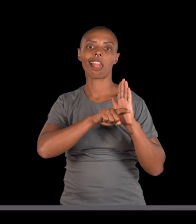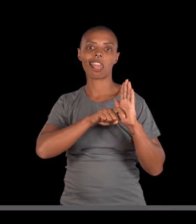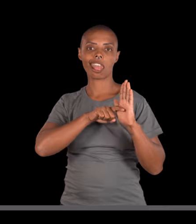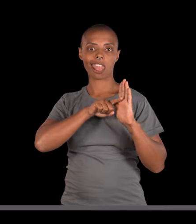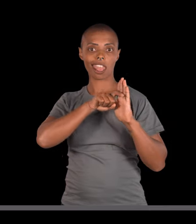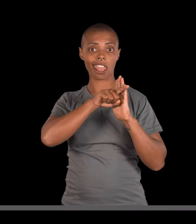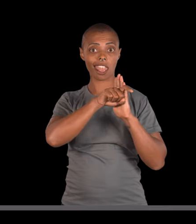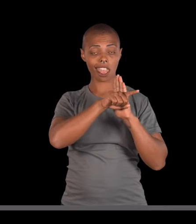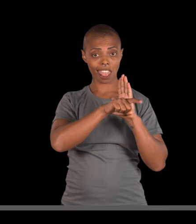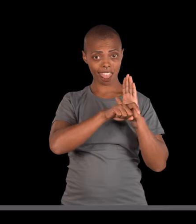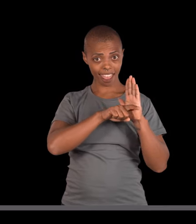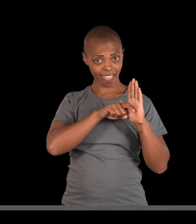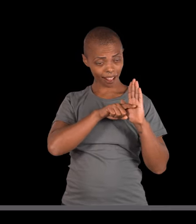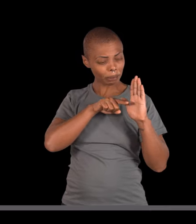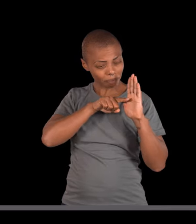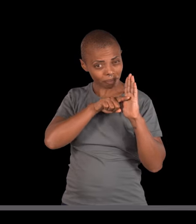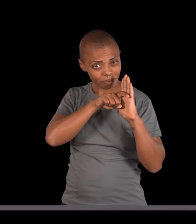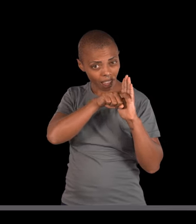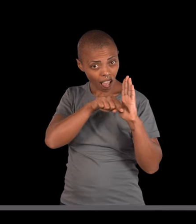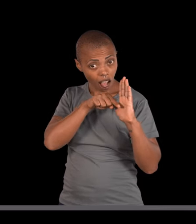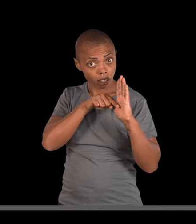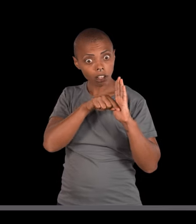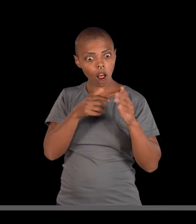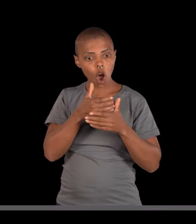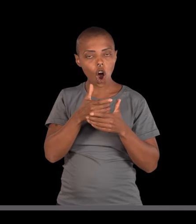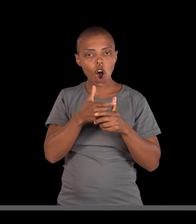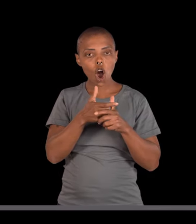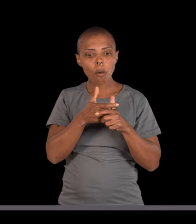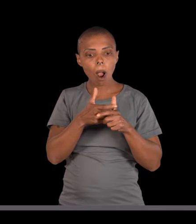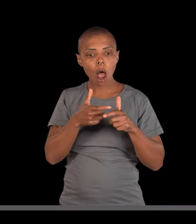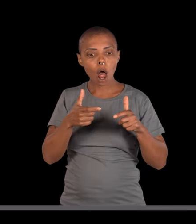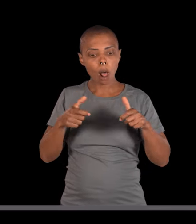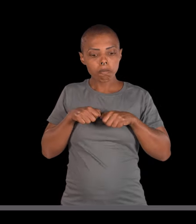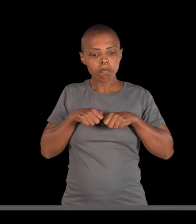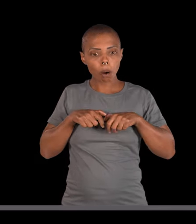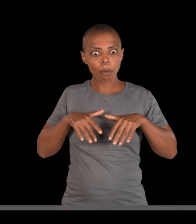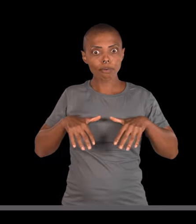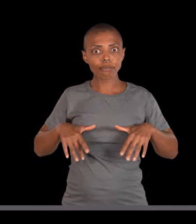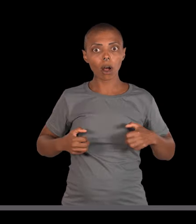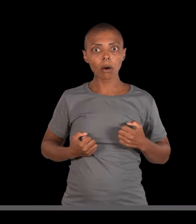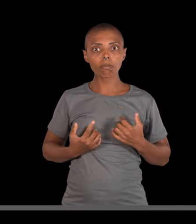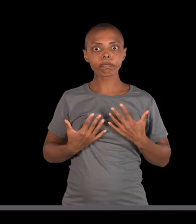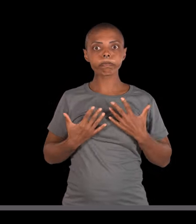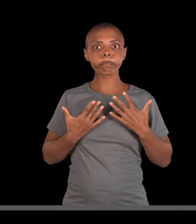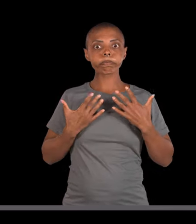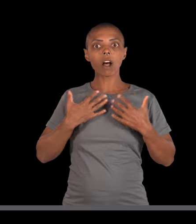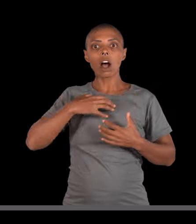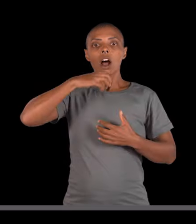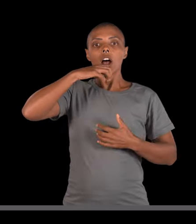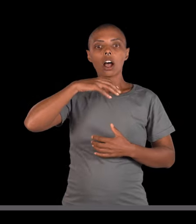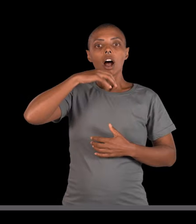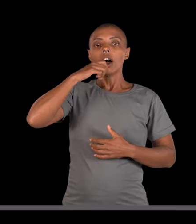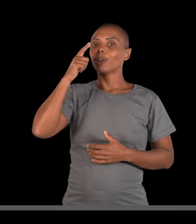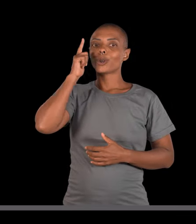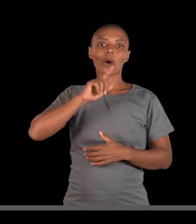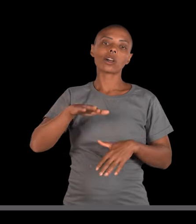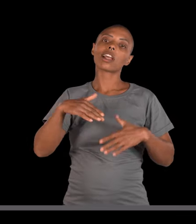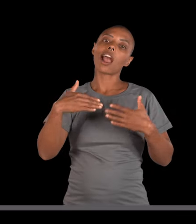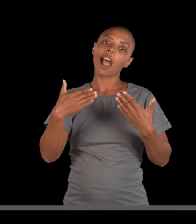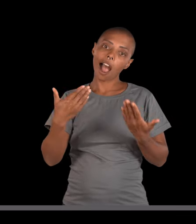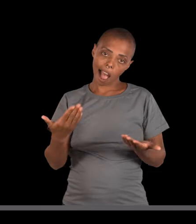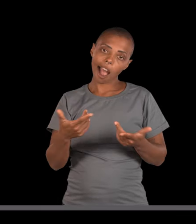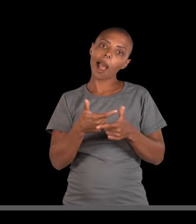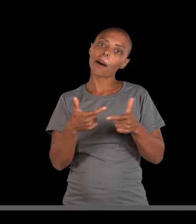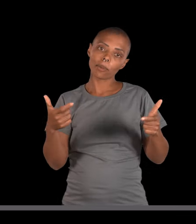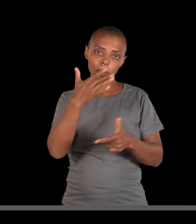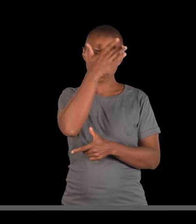ao crescimento de bactérias. Essas bactérias vão se proliferando e acabam causando insuficiência respiratória, o